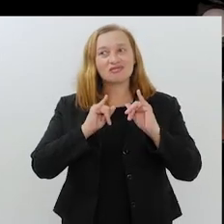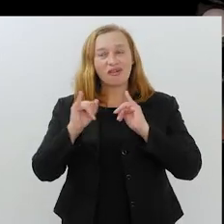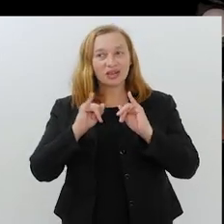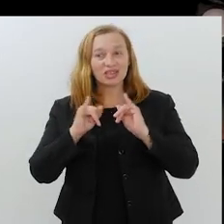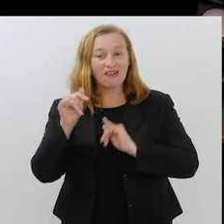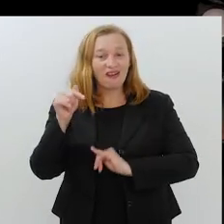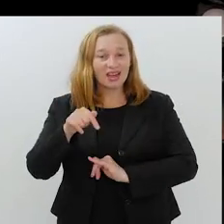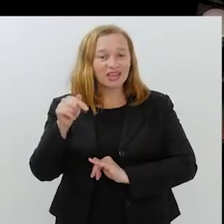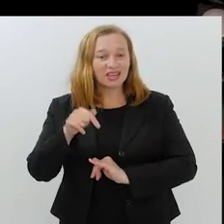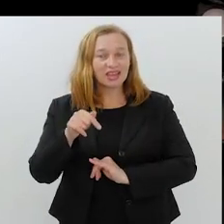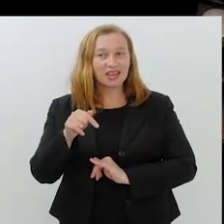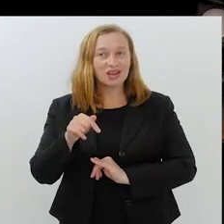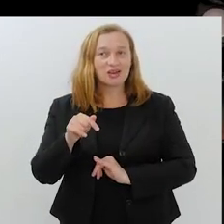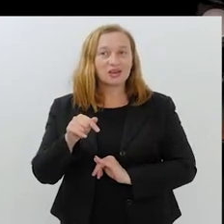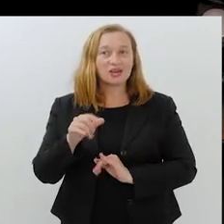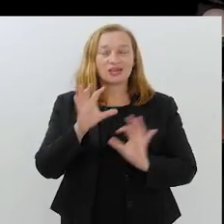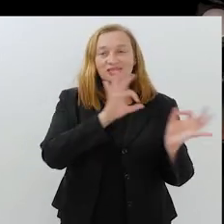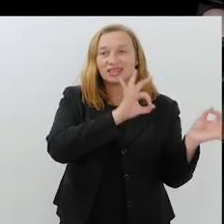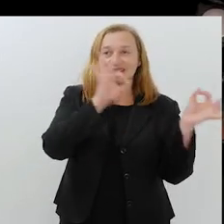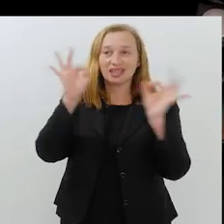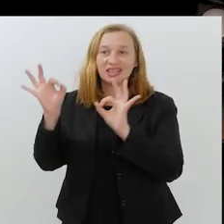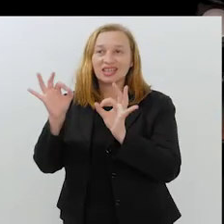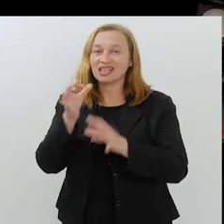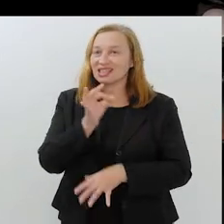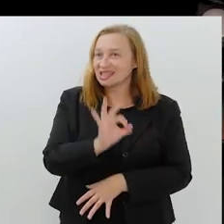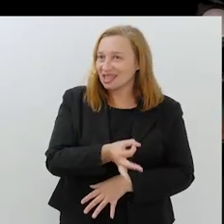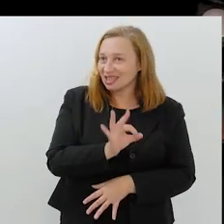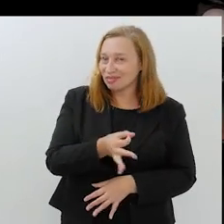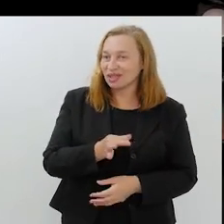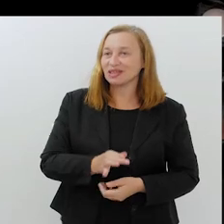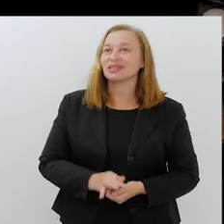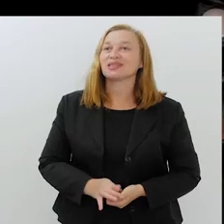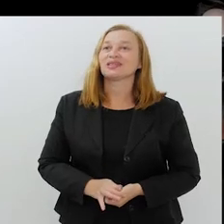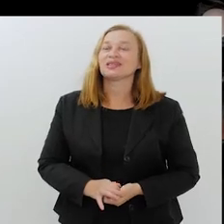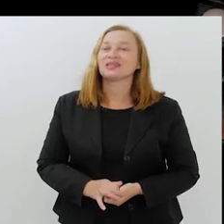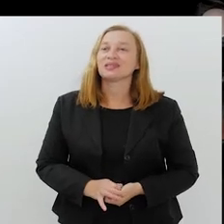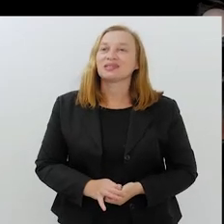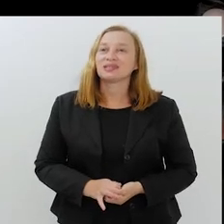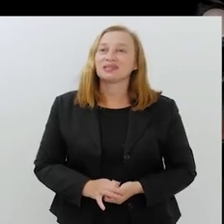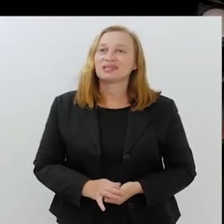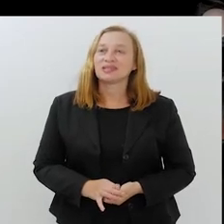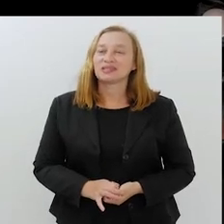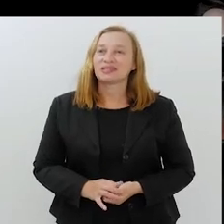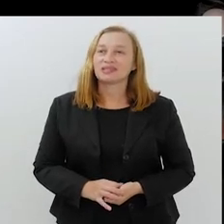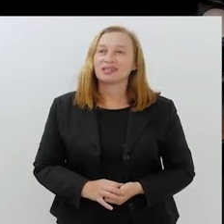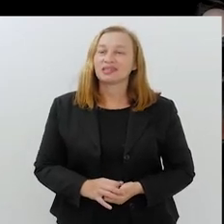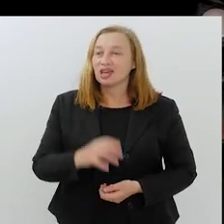recadinho aqui para o nosso público sobre justamente isso.